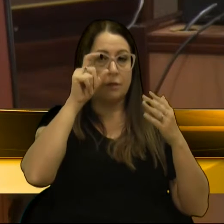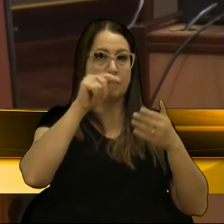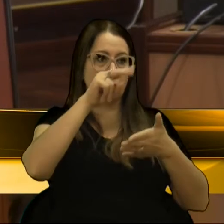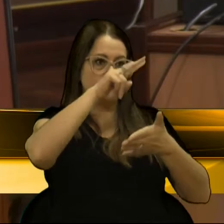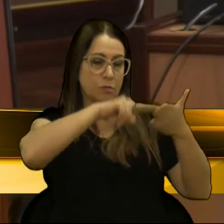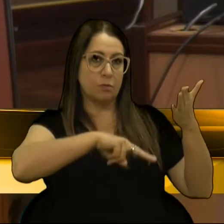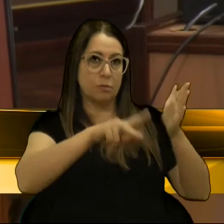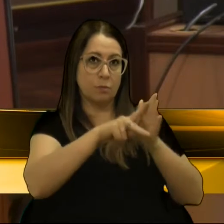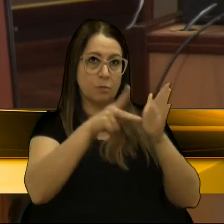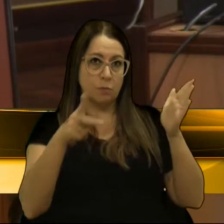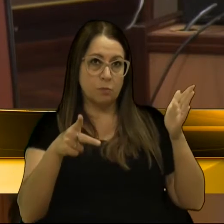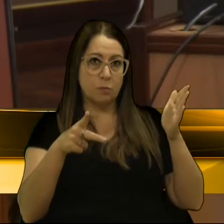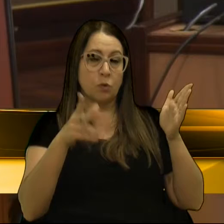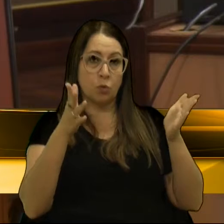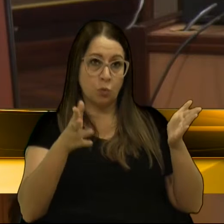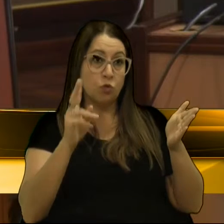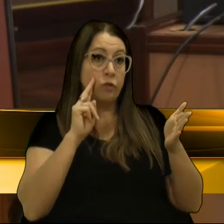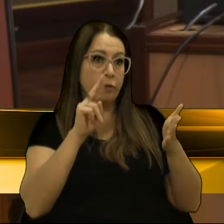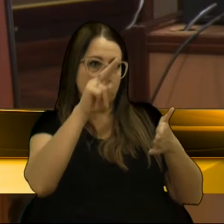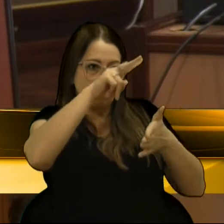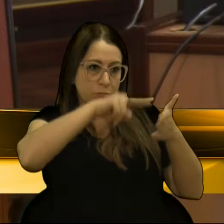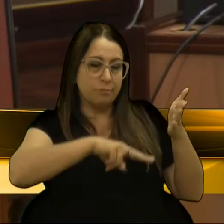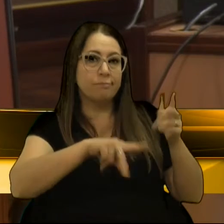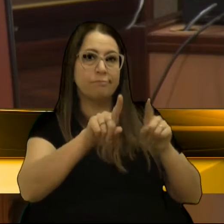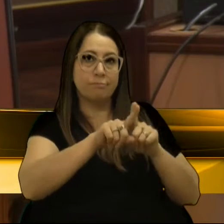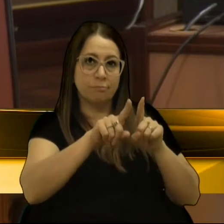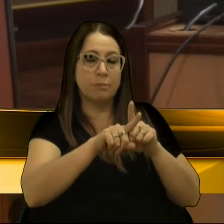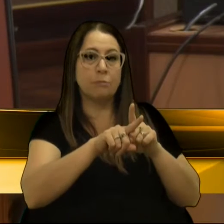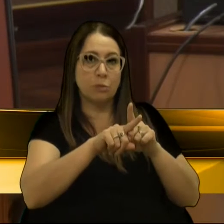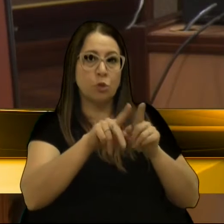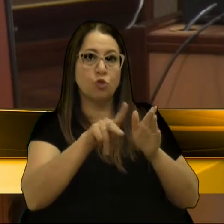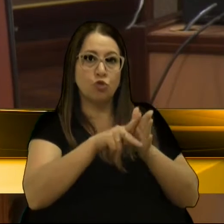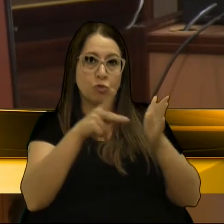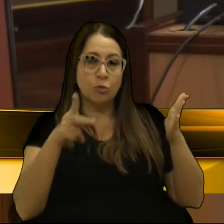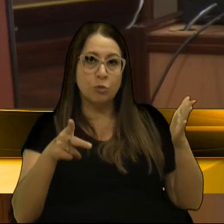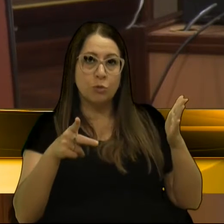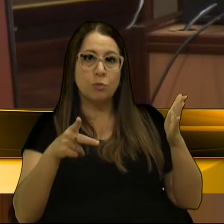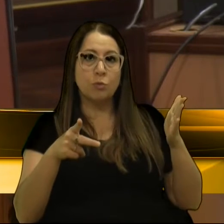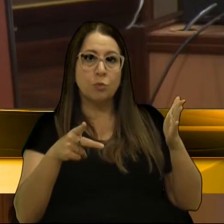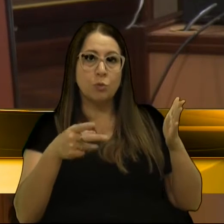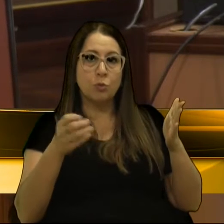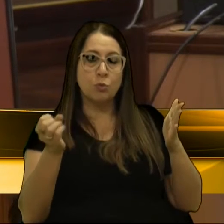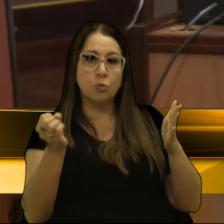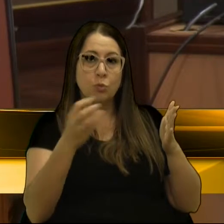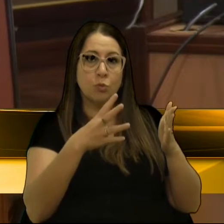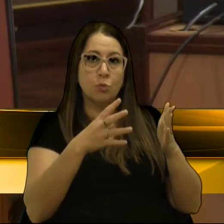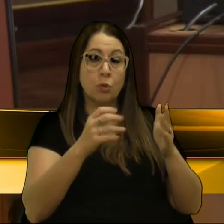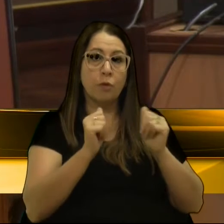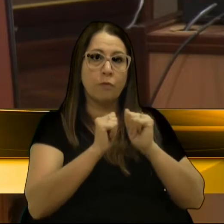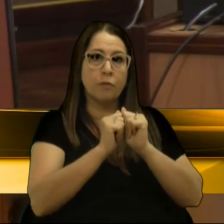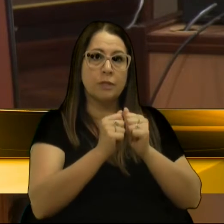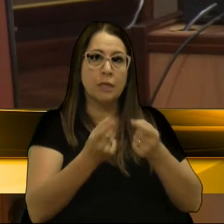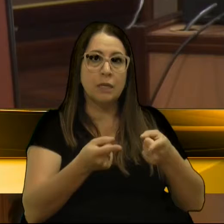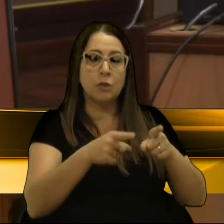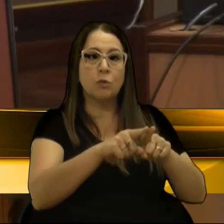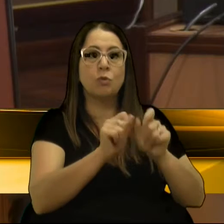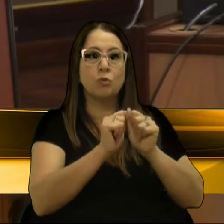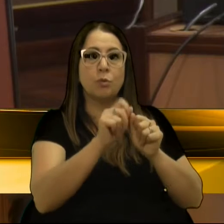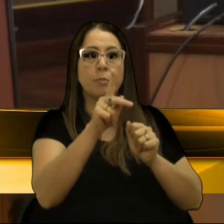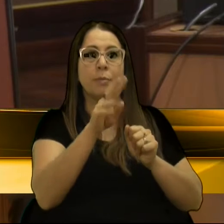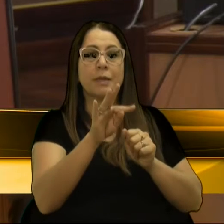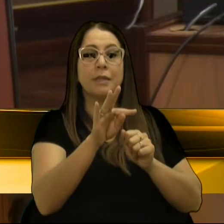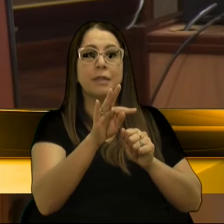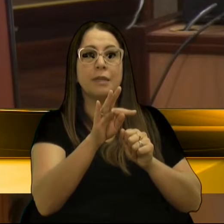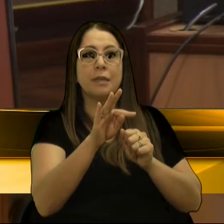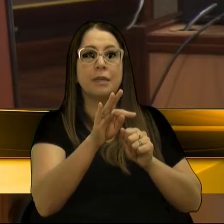hoje no Pioneiro, Scalco, hoje a gente viu também nas manchetes dos jornais que o Novo se aliou ao PT em Curitiba, uma grande capital no Brasil.